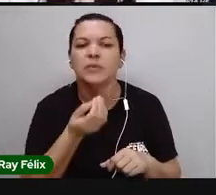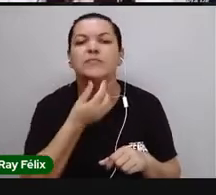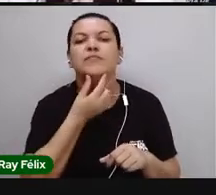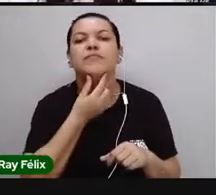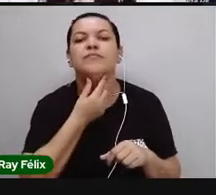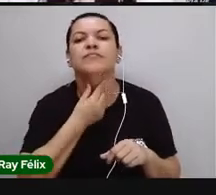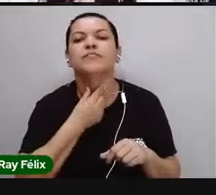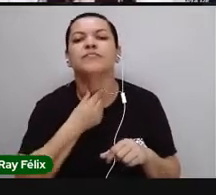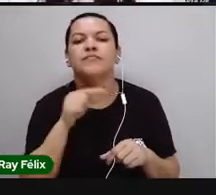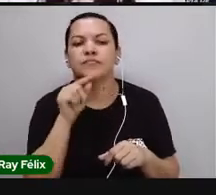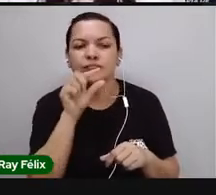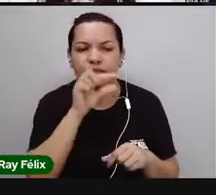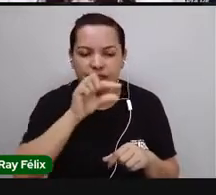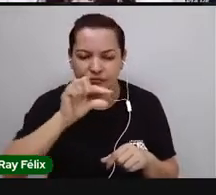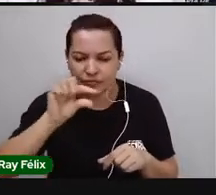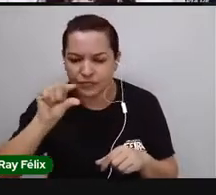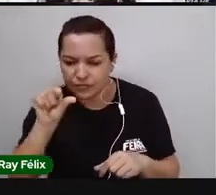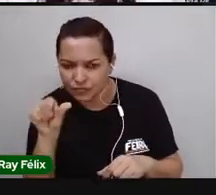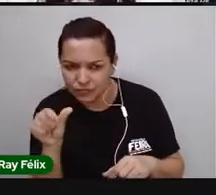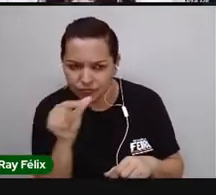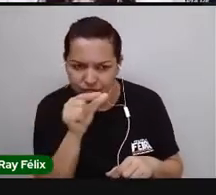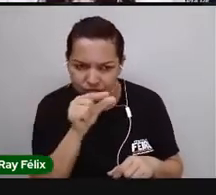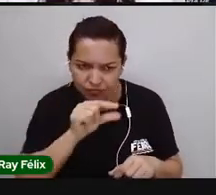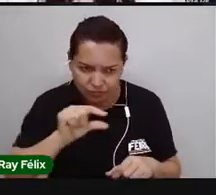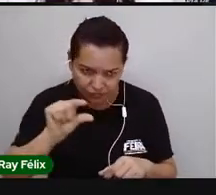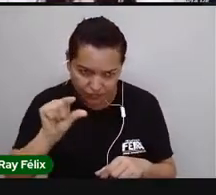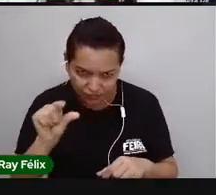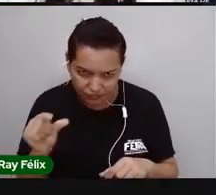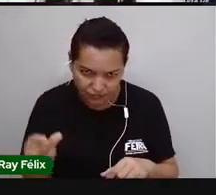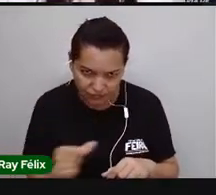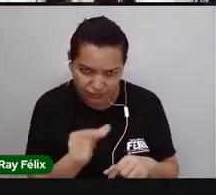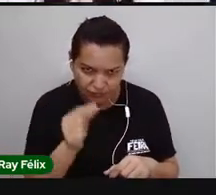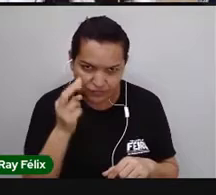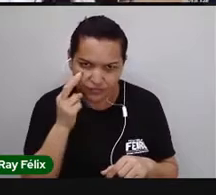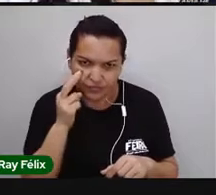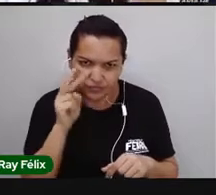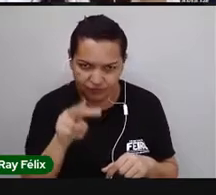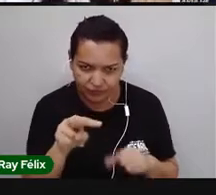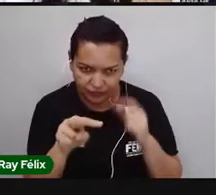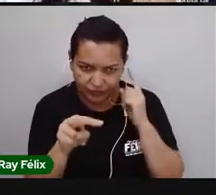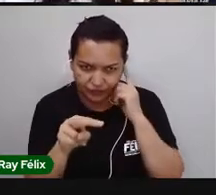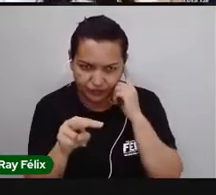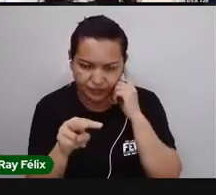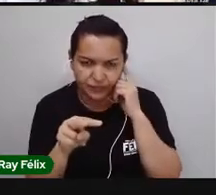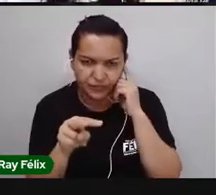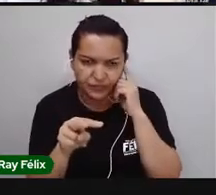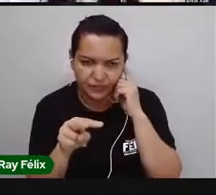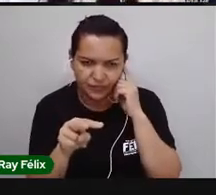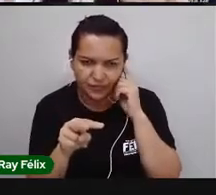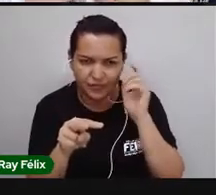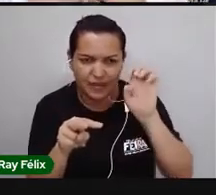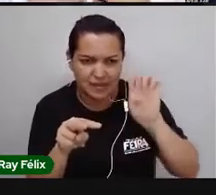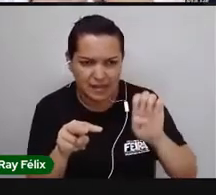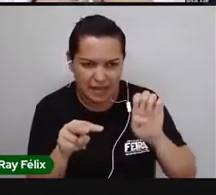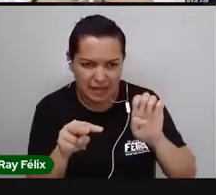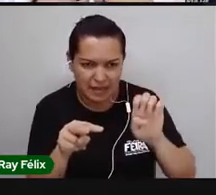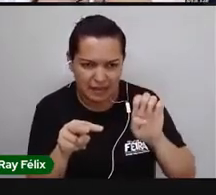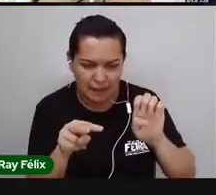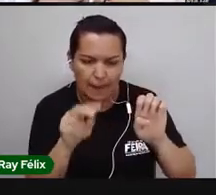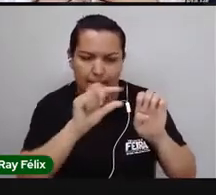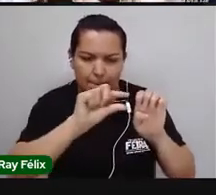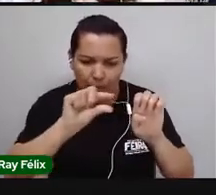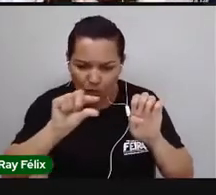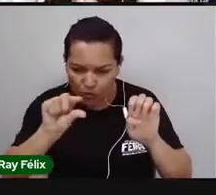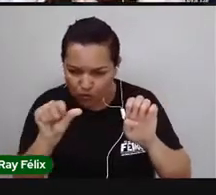lado esquerdo de vocês, tá? A gente, vocês estão vendo aí do lado esquerdo, mas no nosso